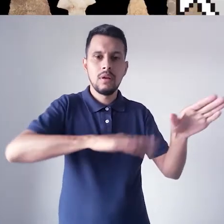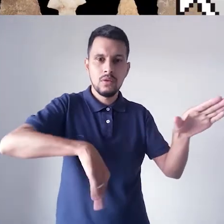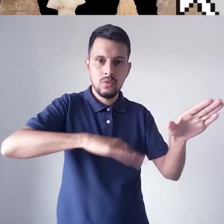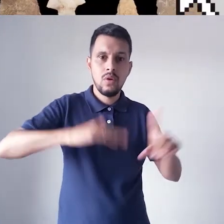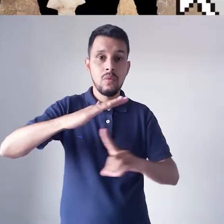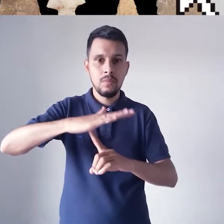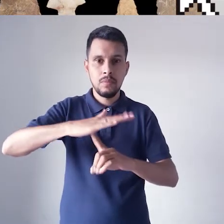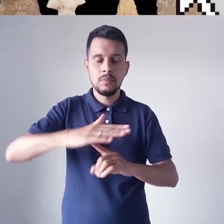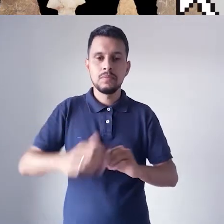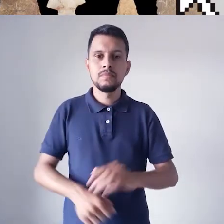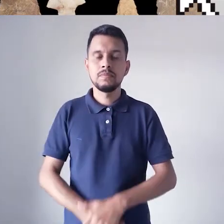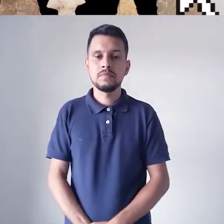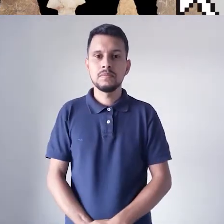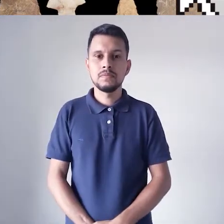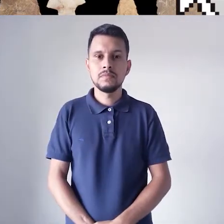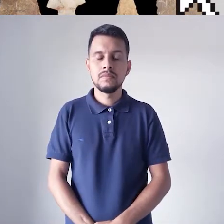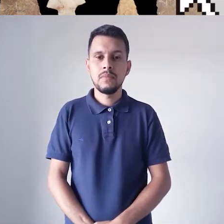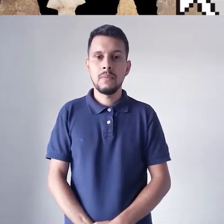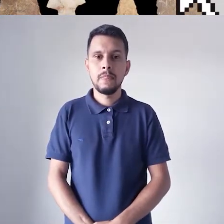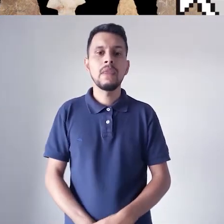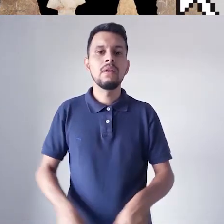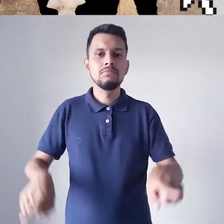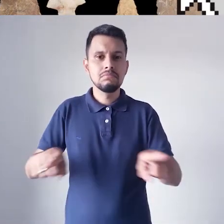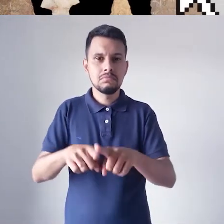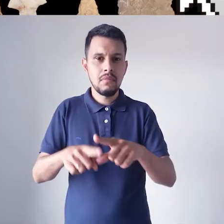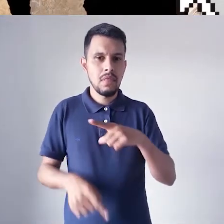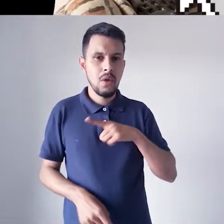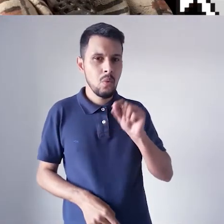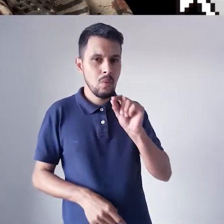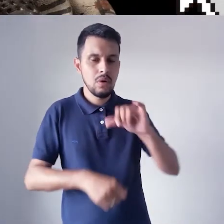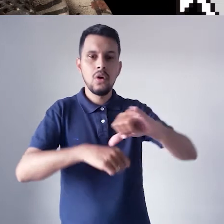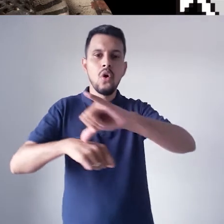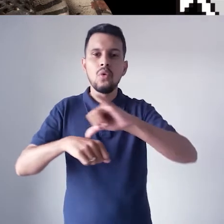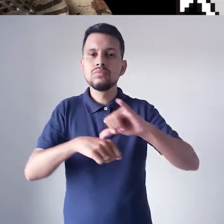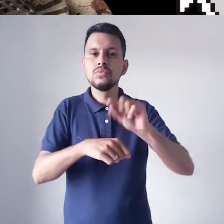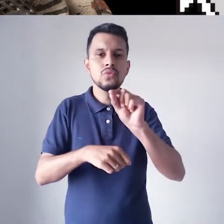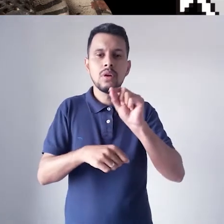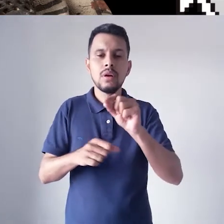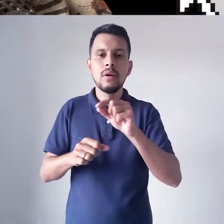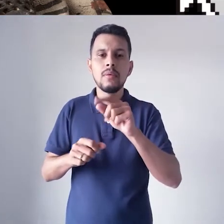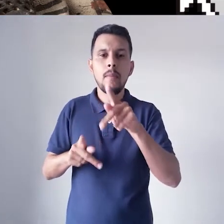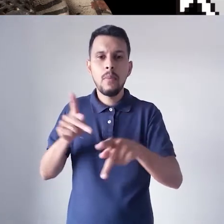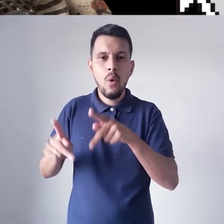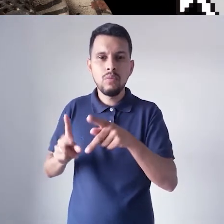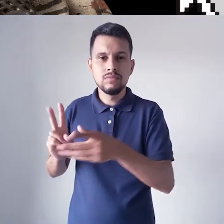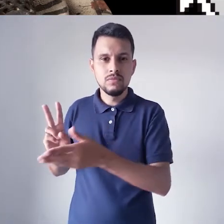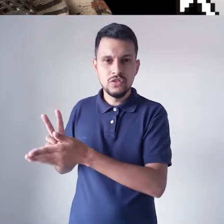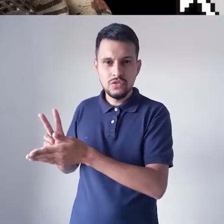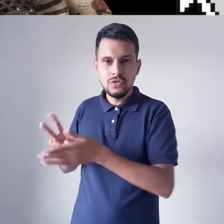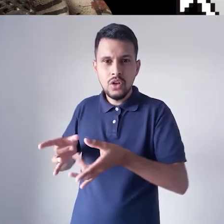região do litoral. Temos coleções daquilo que a gente chama de arqueologia indígena, ou seja,